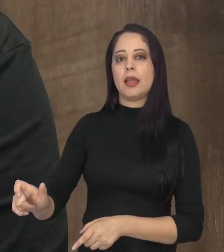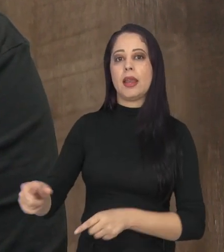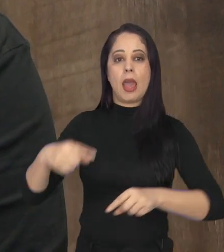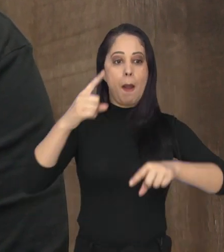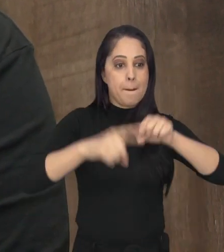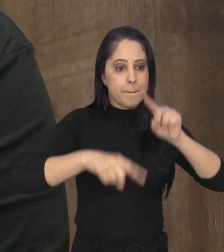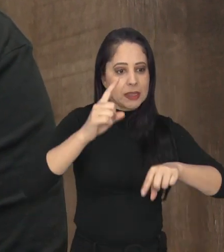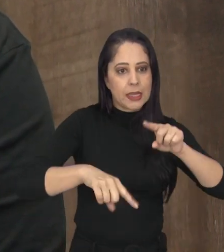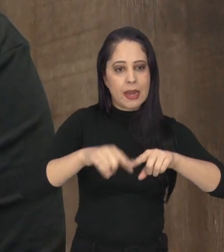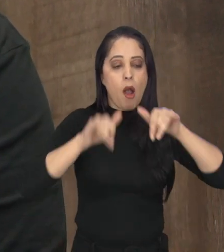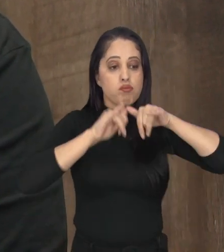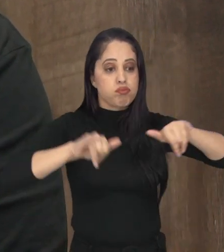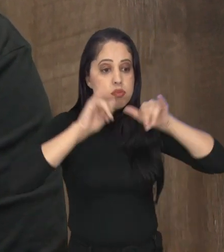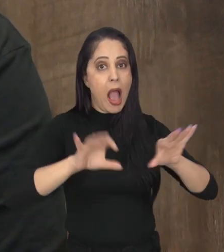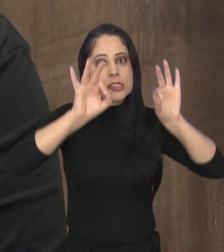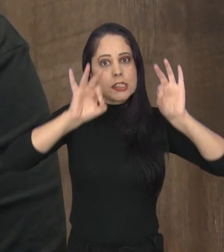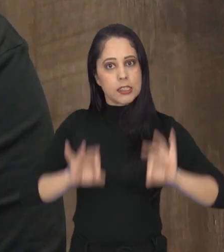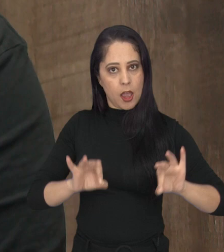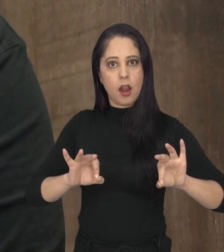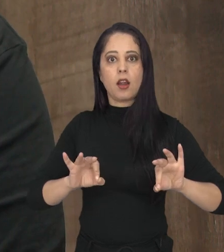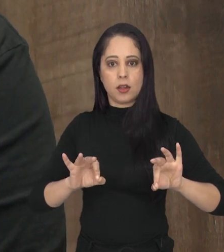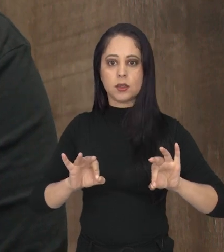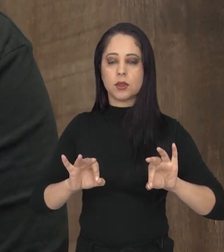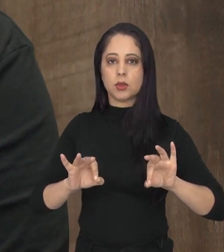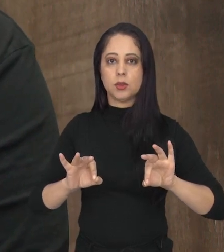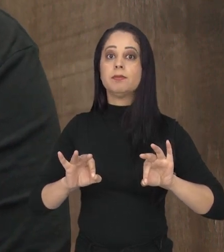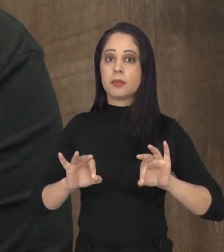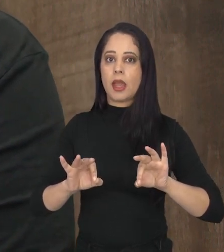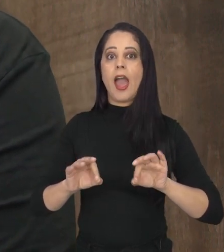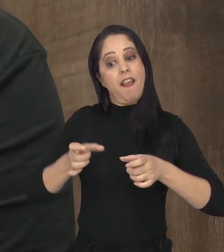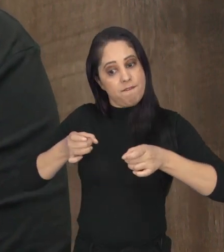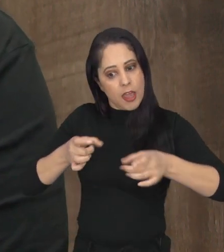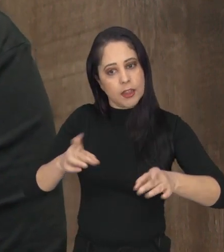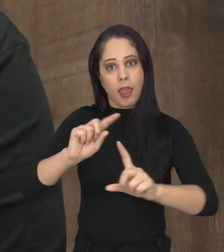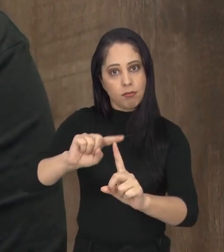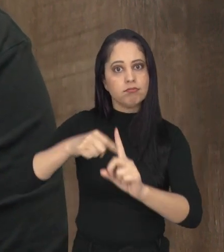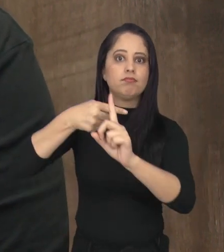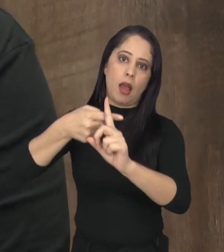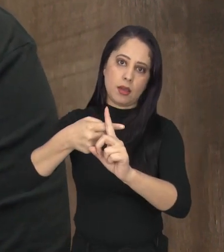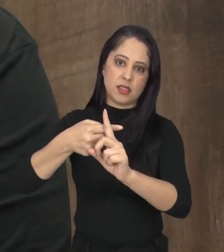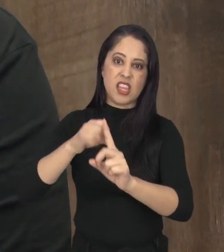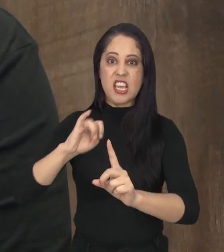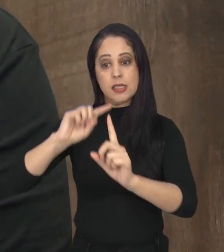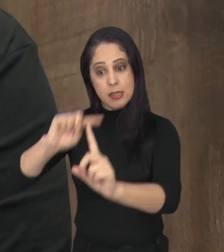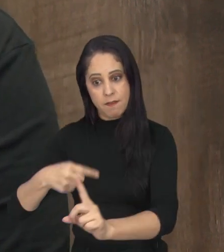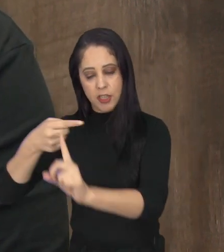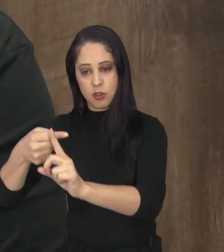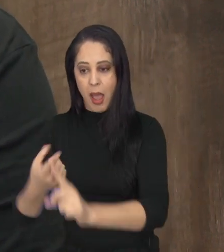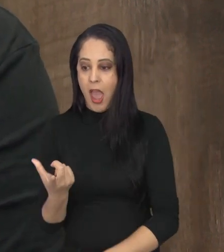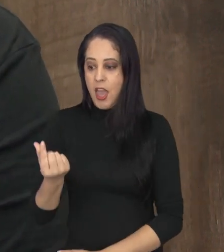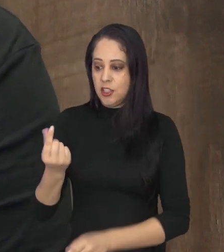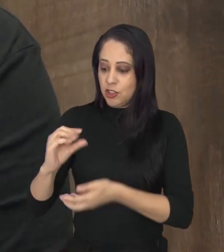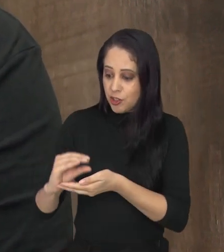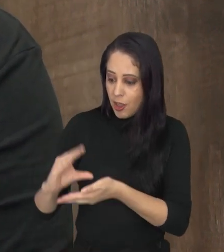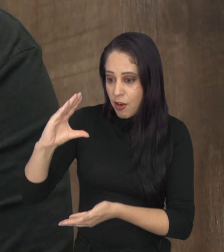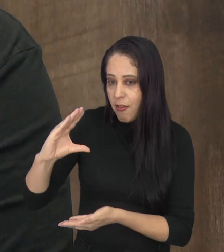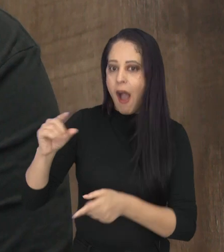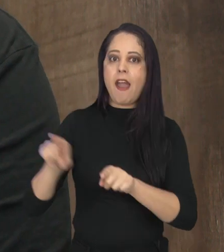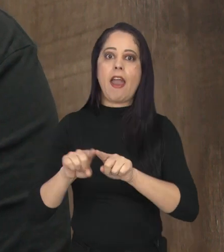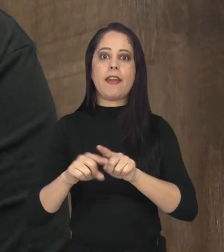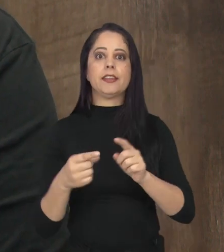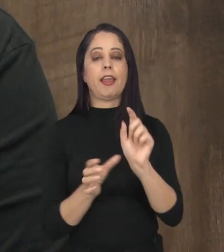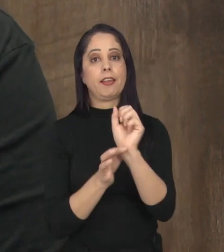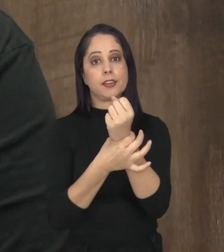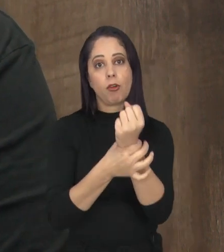divulgação correta dos seus produtos, dos seus serviços, dos seus diferenciais, consequentemente ele vai vender mais. Se ele vende mais, ele tem mais recursos. Recursos